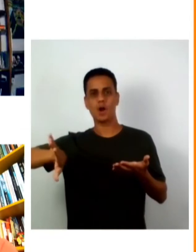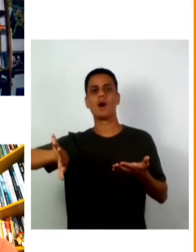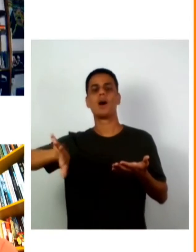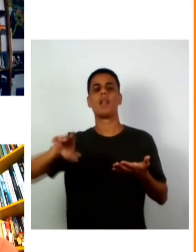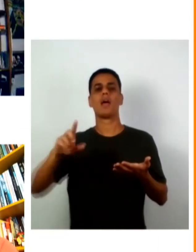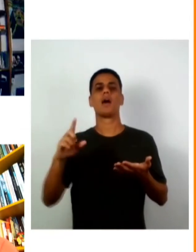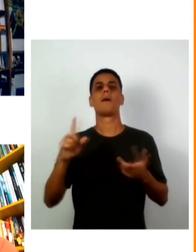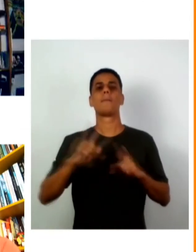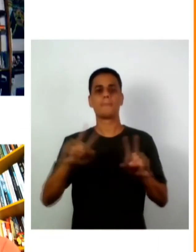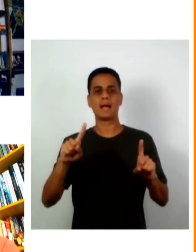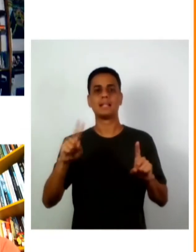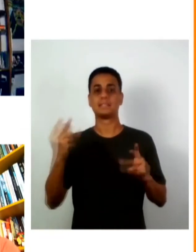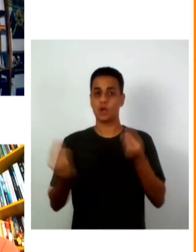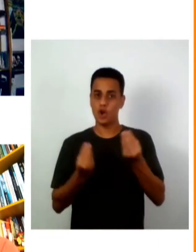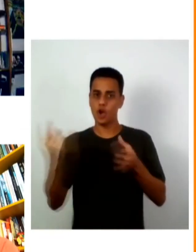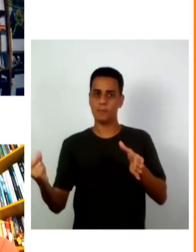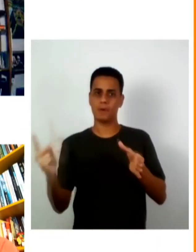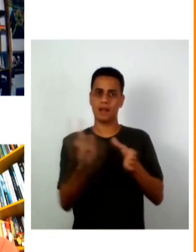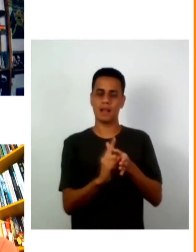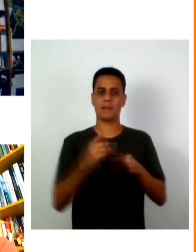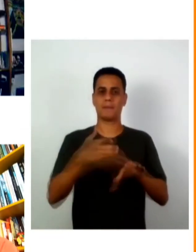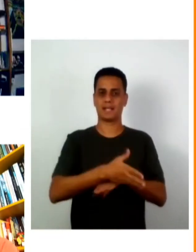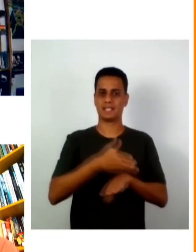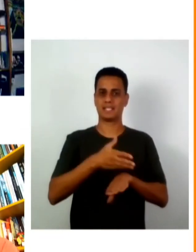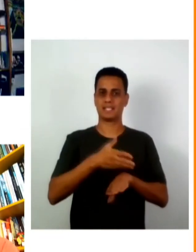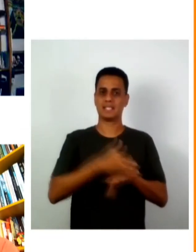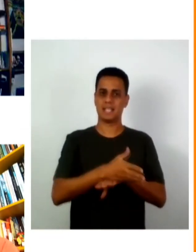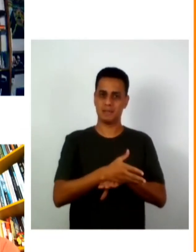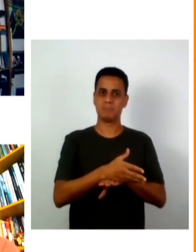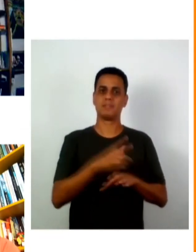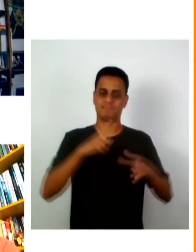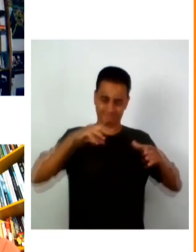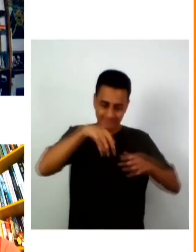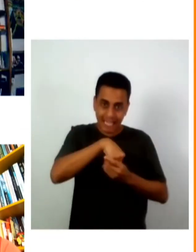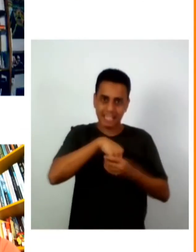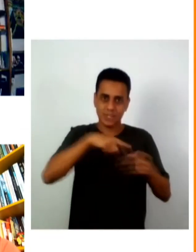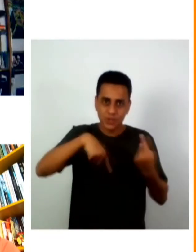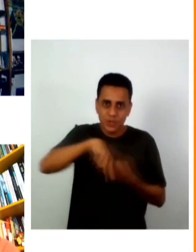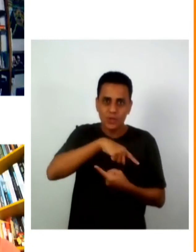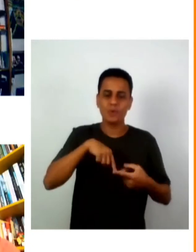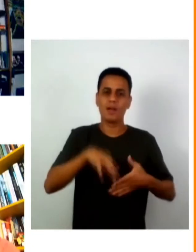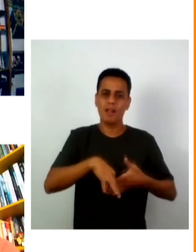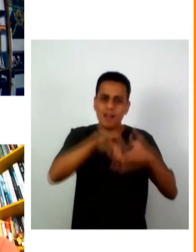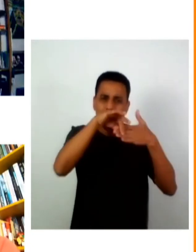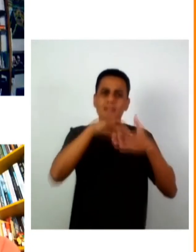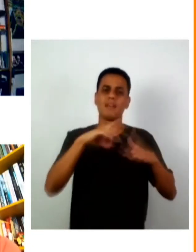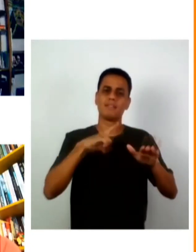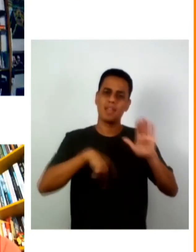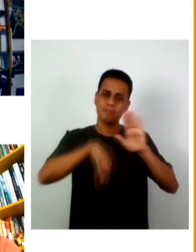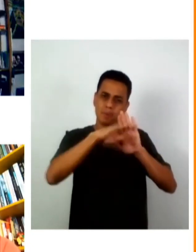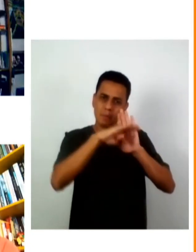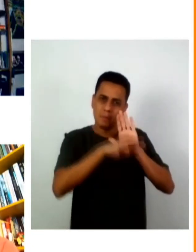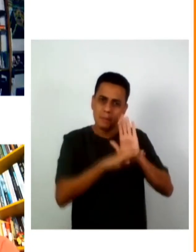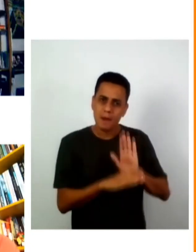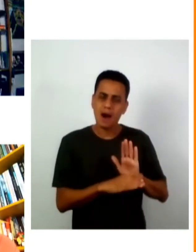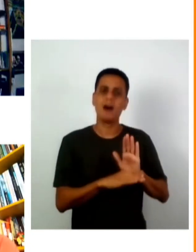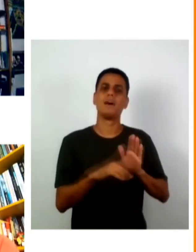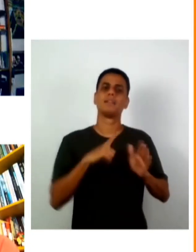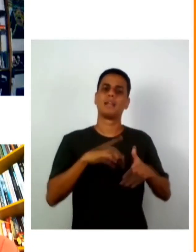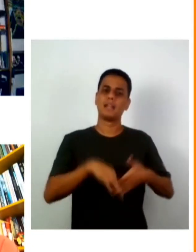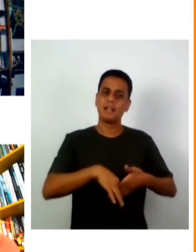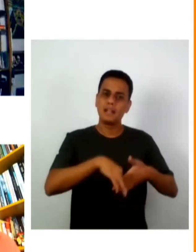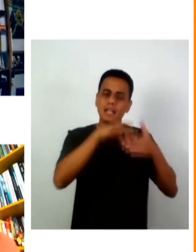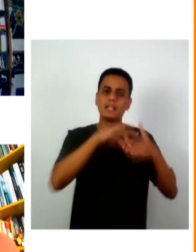que você pode parar mas também é a parte de dentro e nós temos que ter líderes com a gente